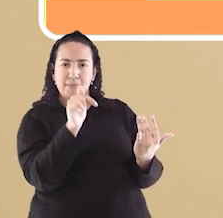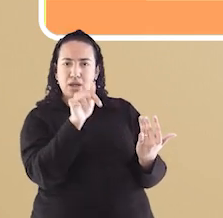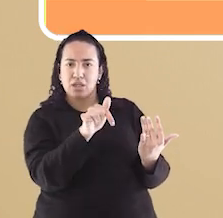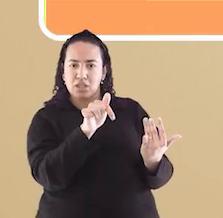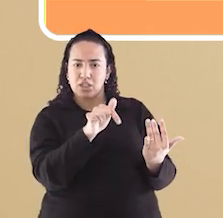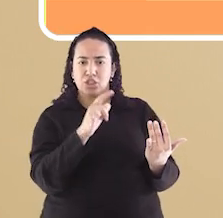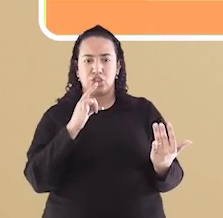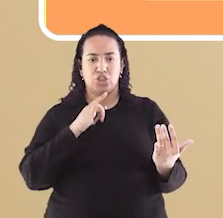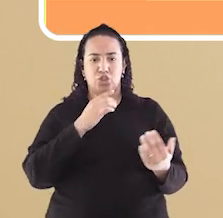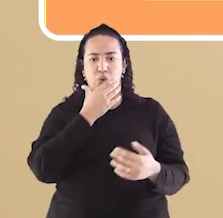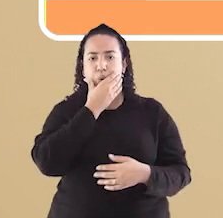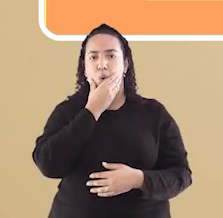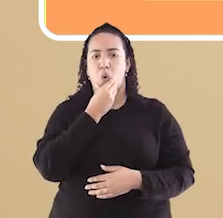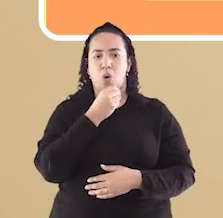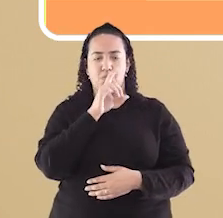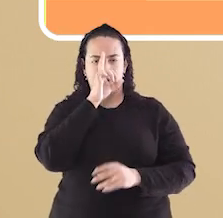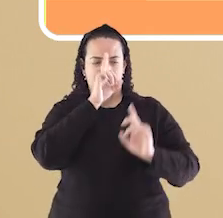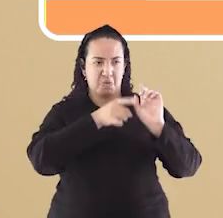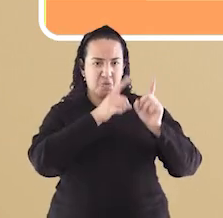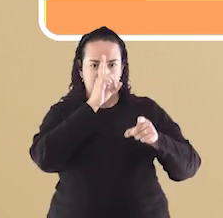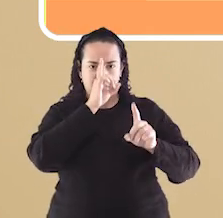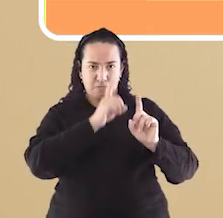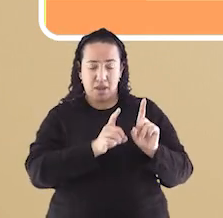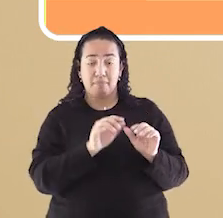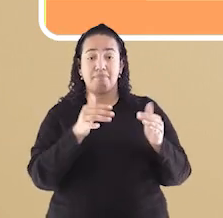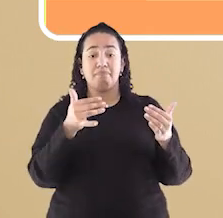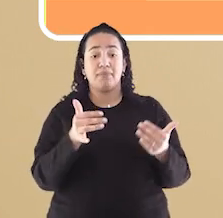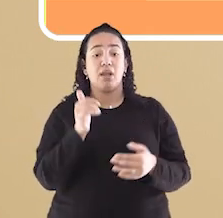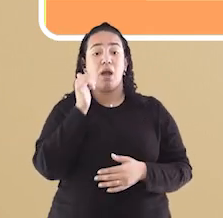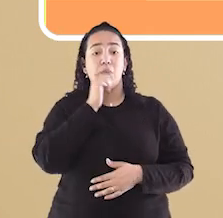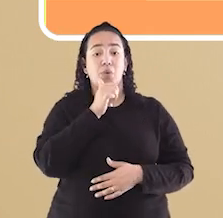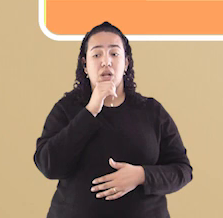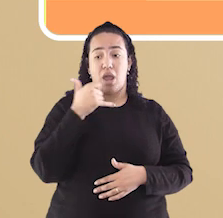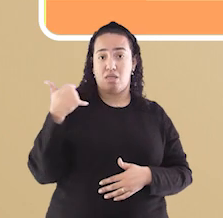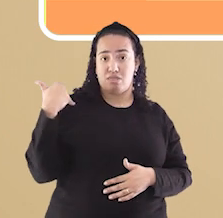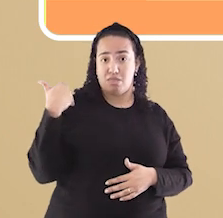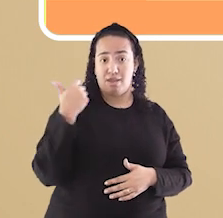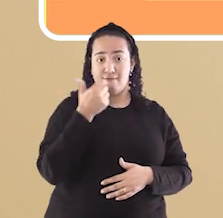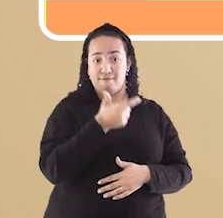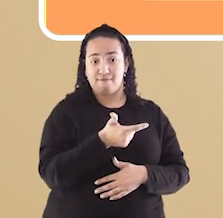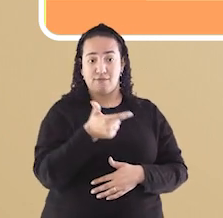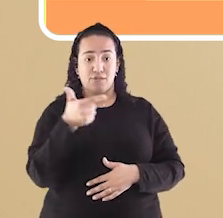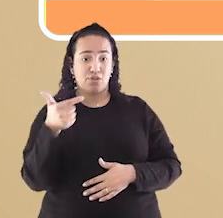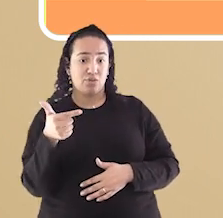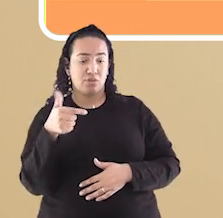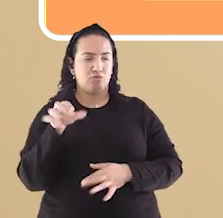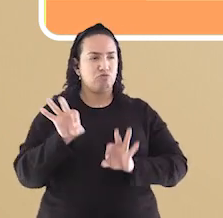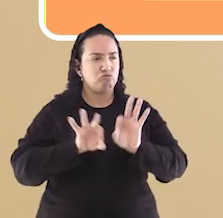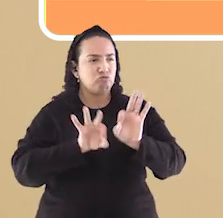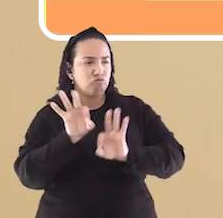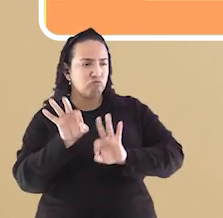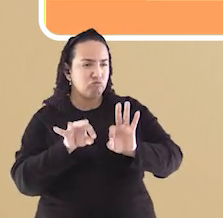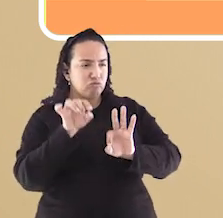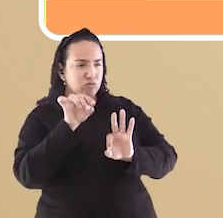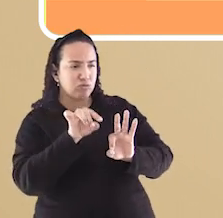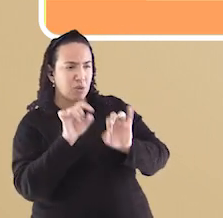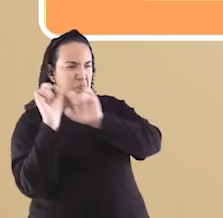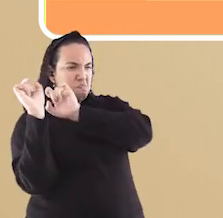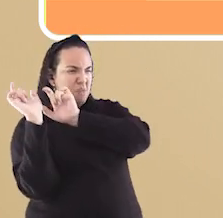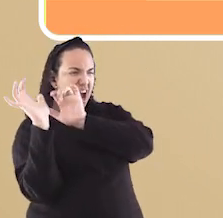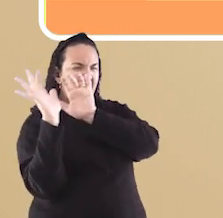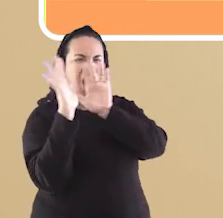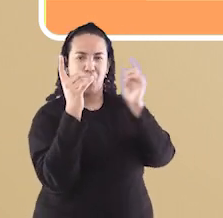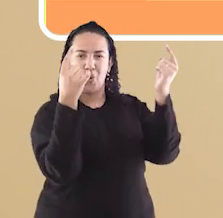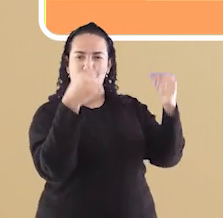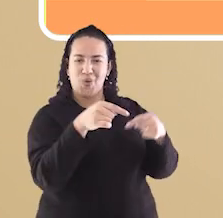comando do Almirante Peter Rennes. Maria Ortiz tinha apenas 22 anos quando agrisou um ataque aos corsários holandeses.